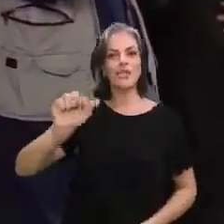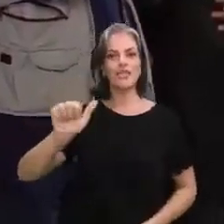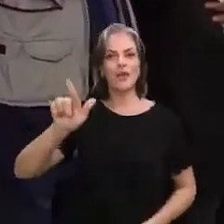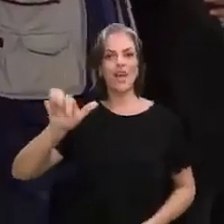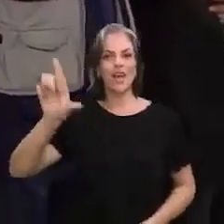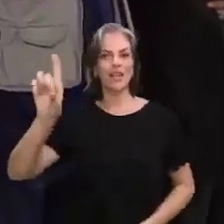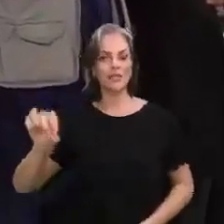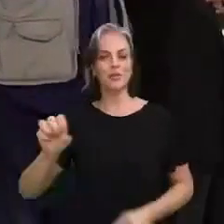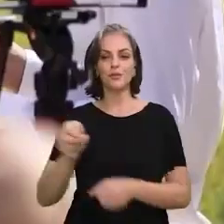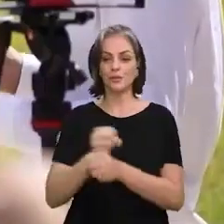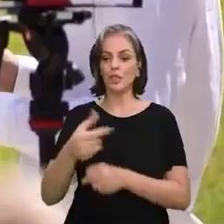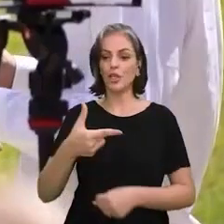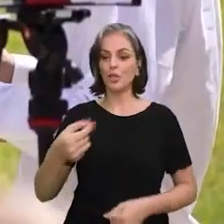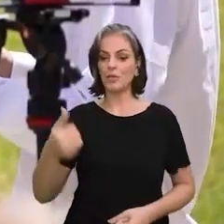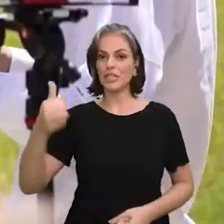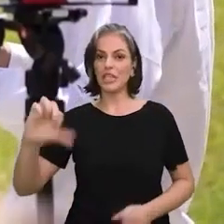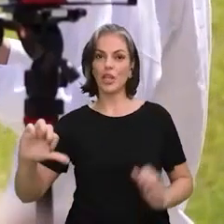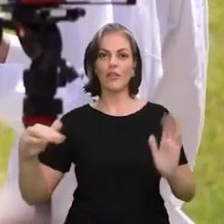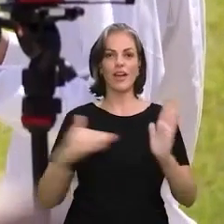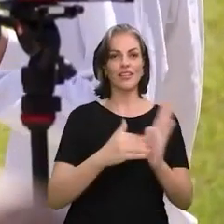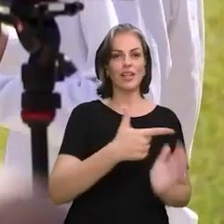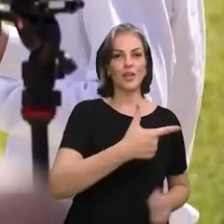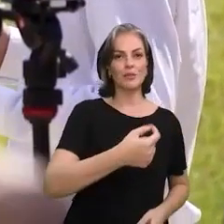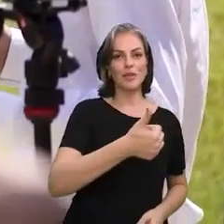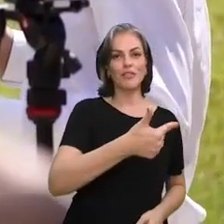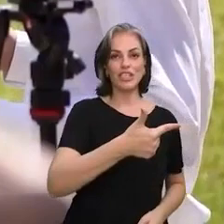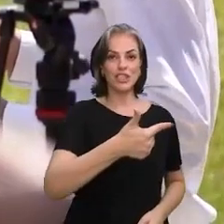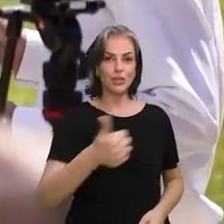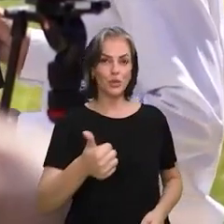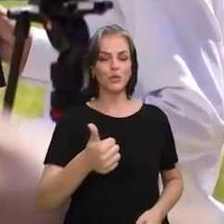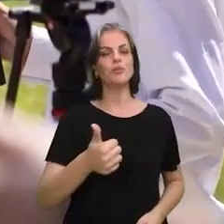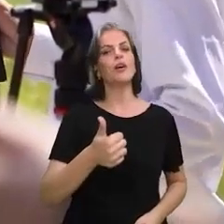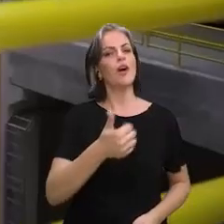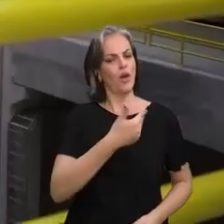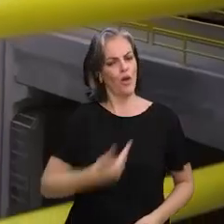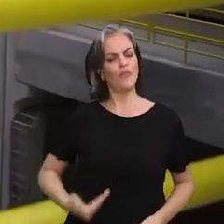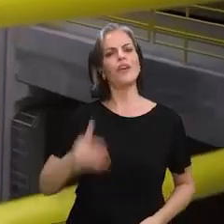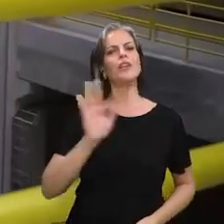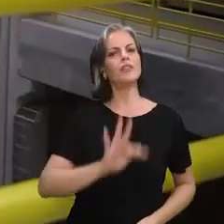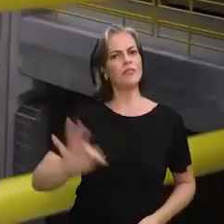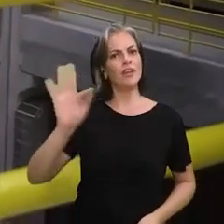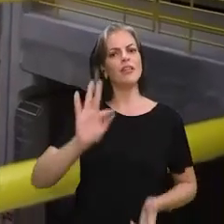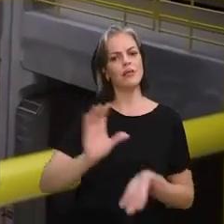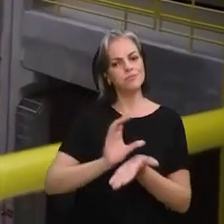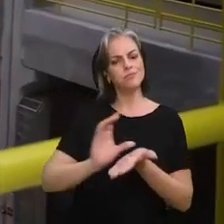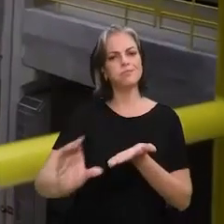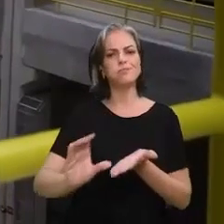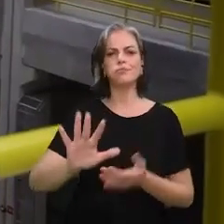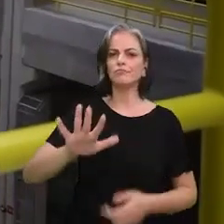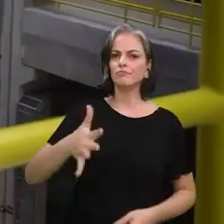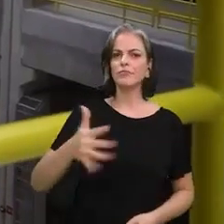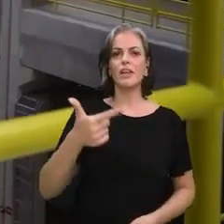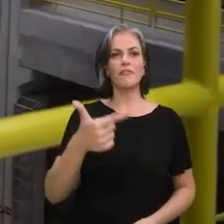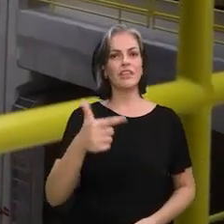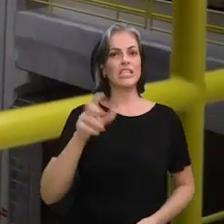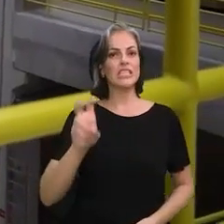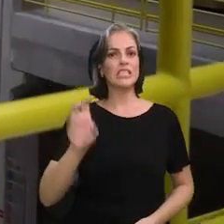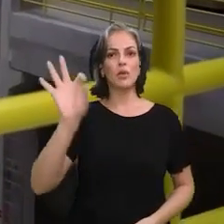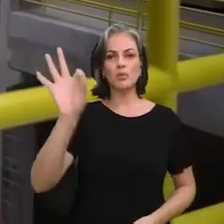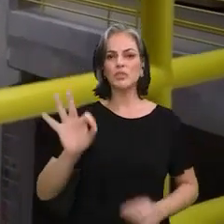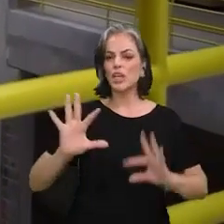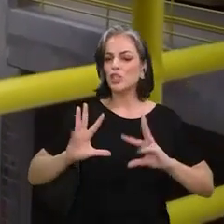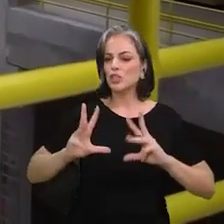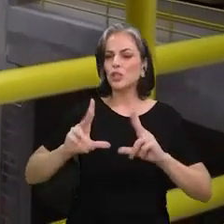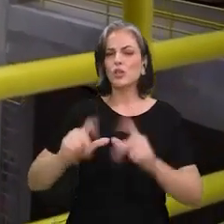2019 e 2021, o governo federal foi responsável por investir cerca de 25% de